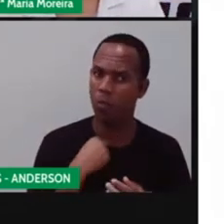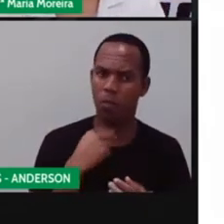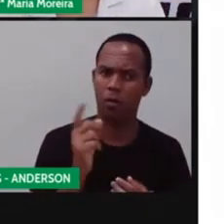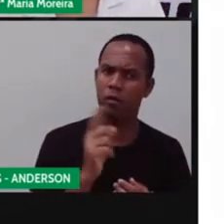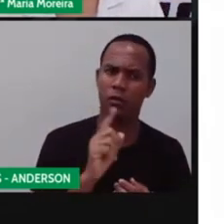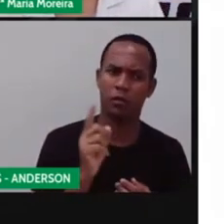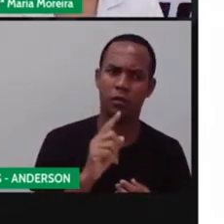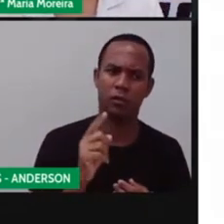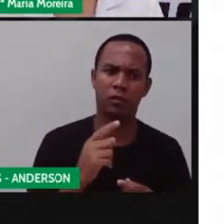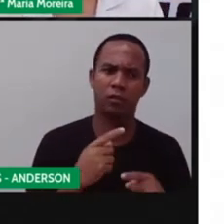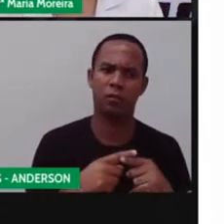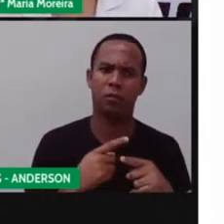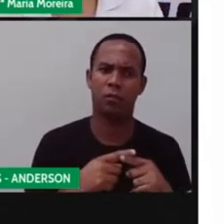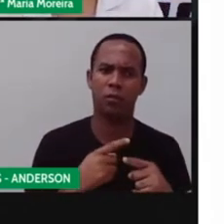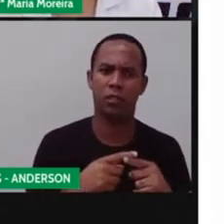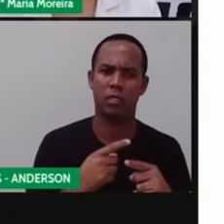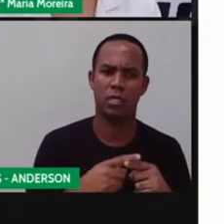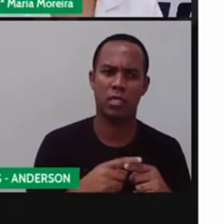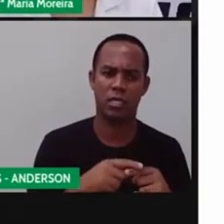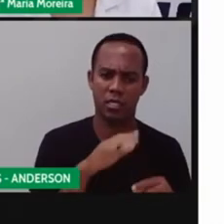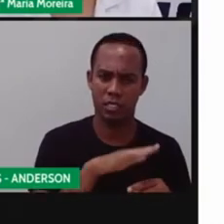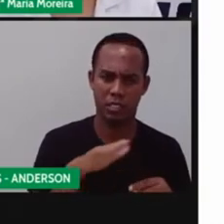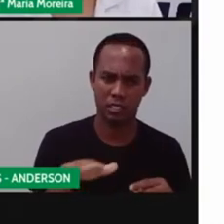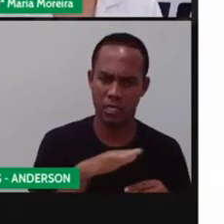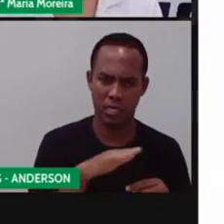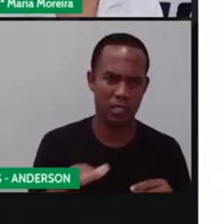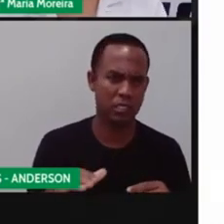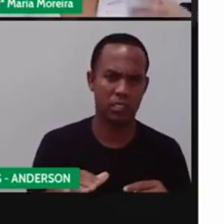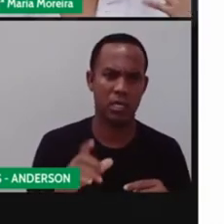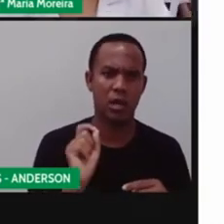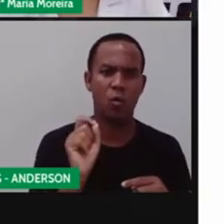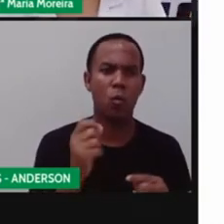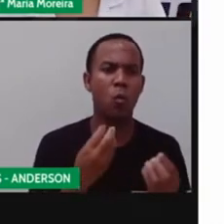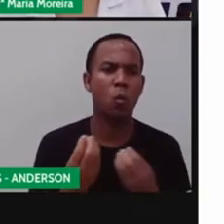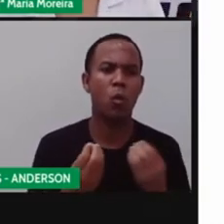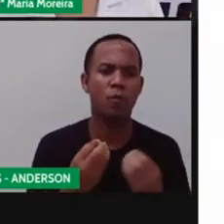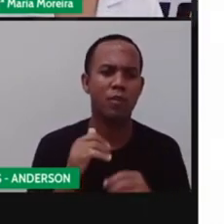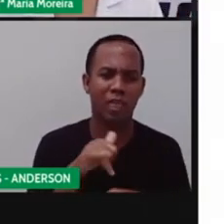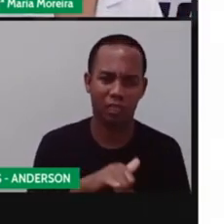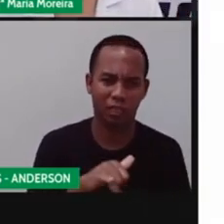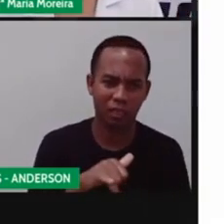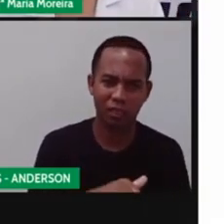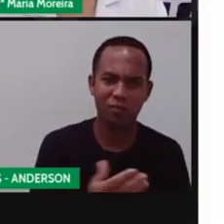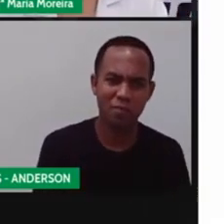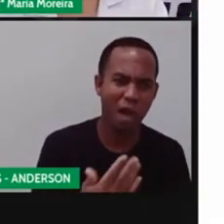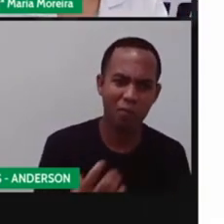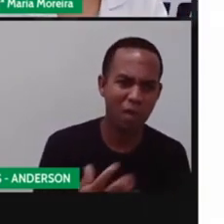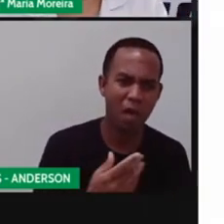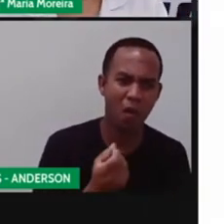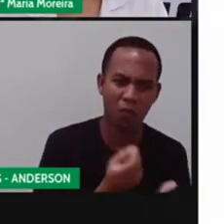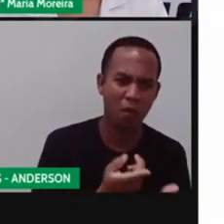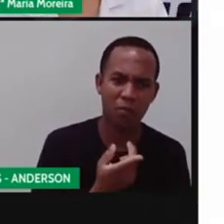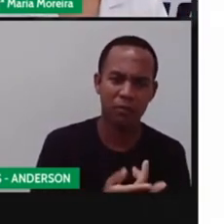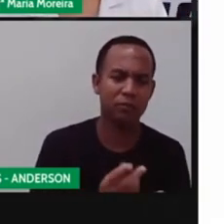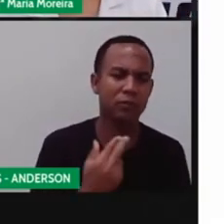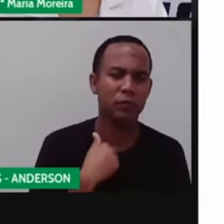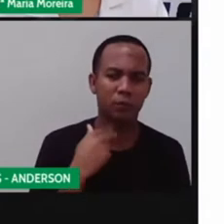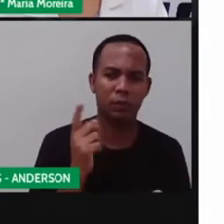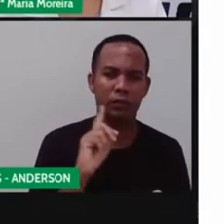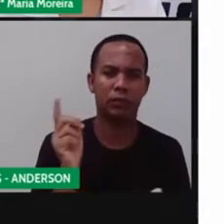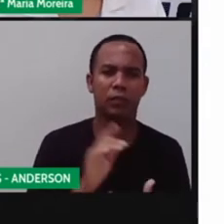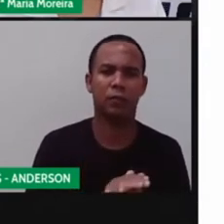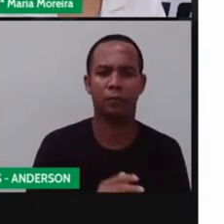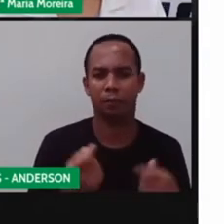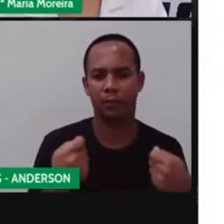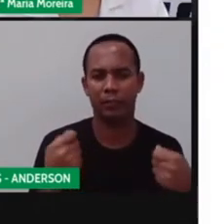criança porque é ainda uma criança, tá? Quando ela crescer, ela pode tomar as decisões dela, mas, por enquanto, ela